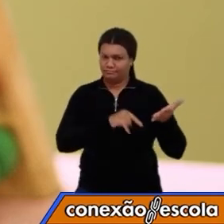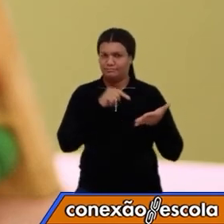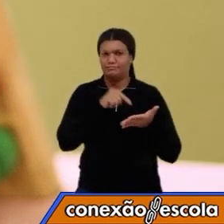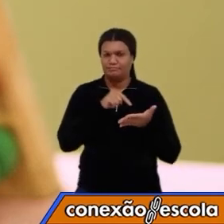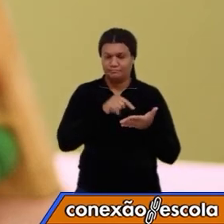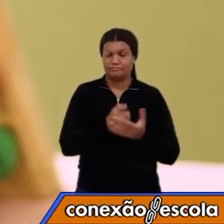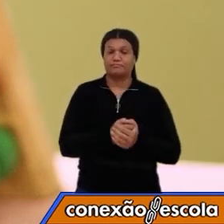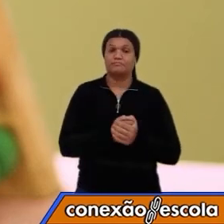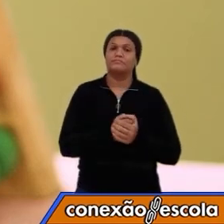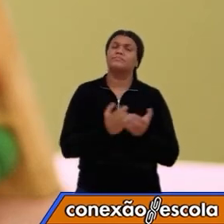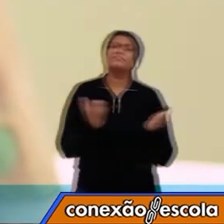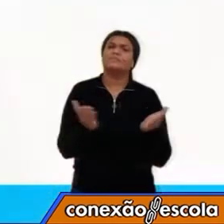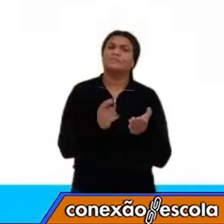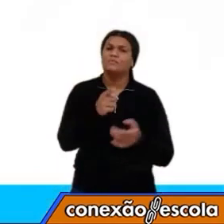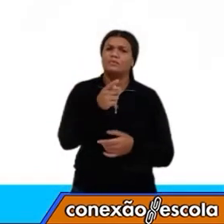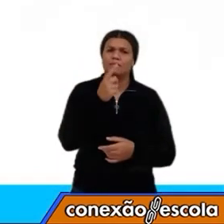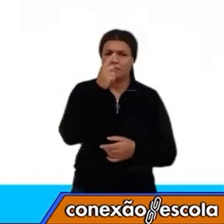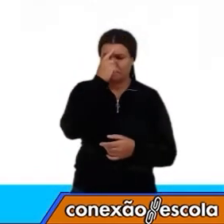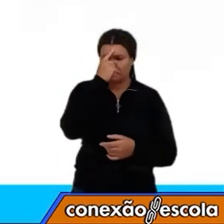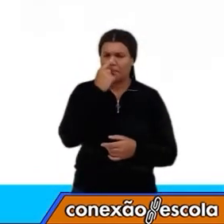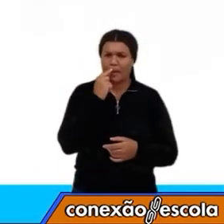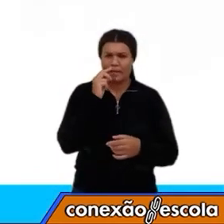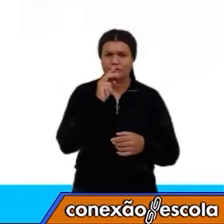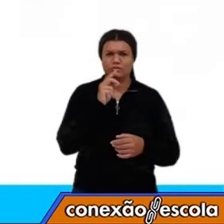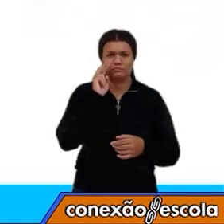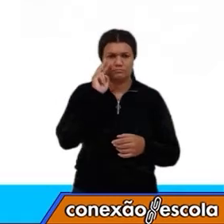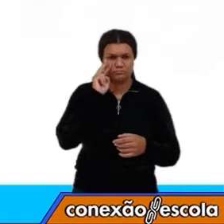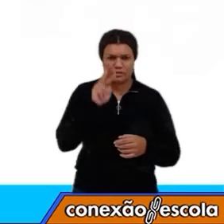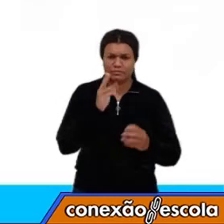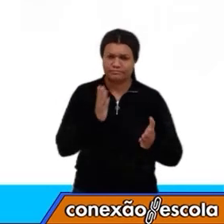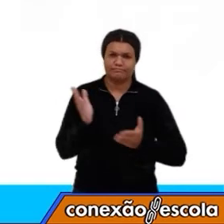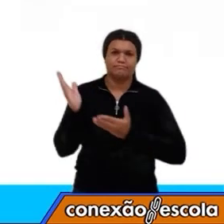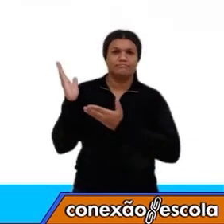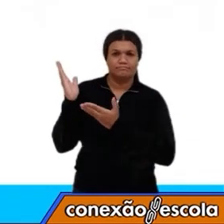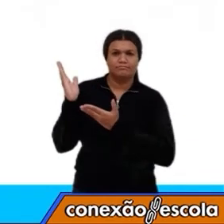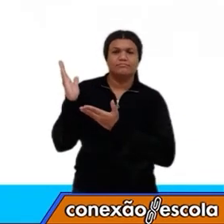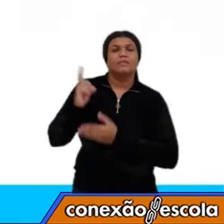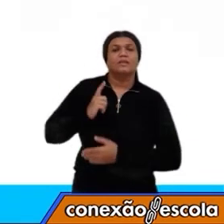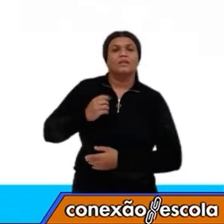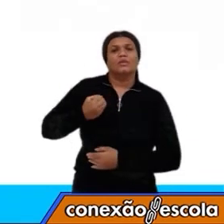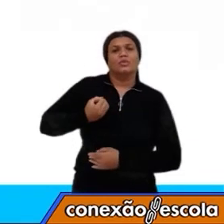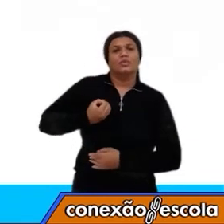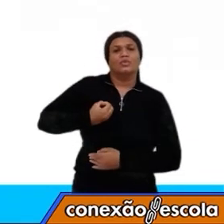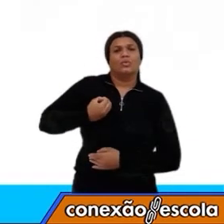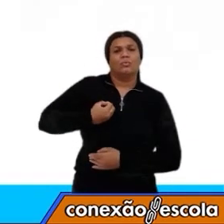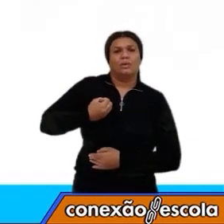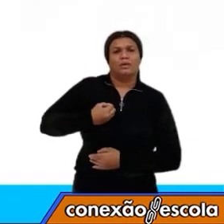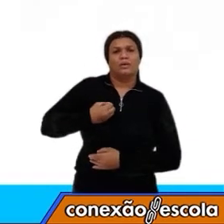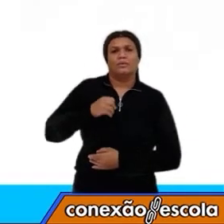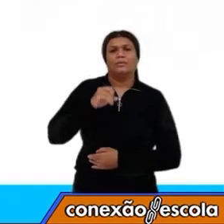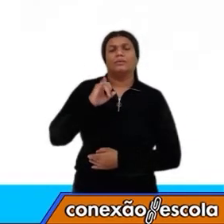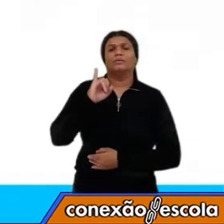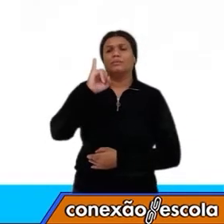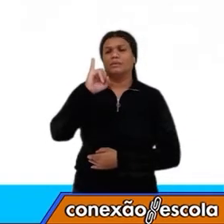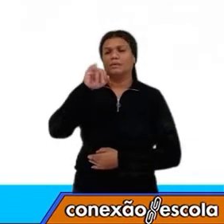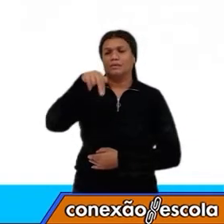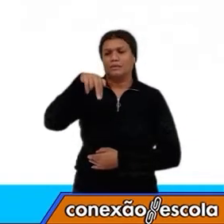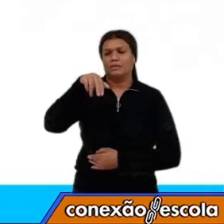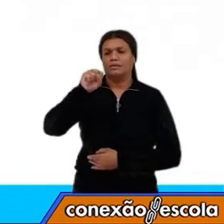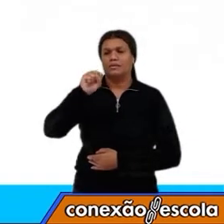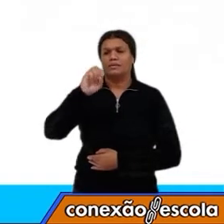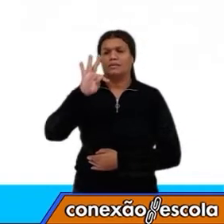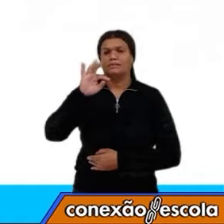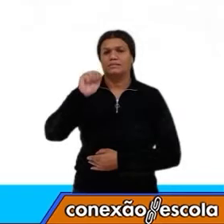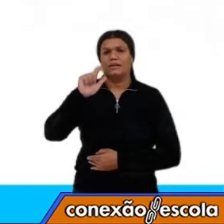observar aí nessa imagem, que você vai ver o número da instalação. Esse número